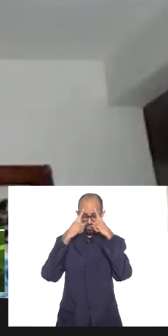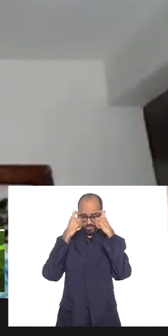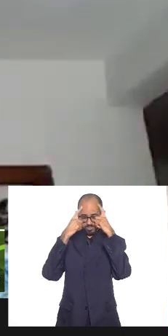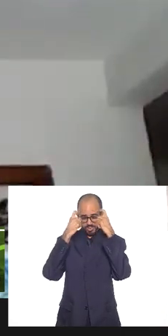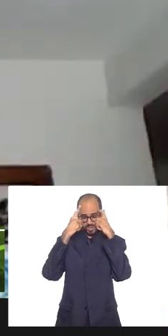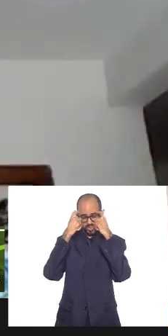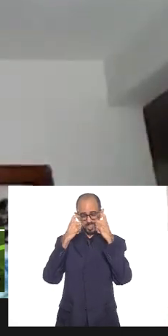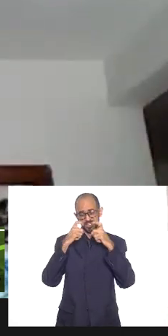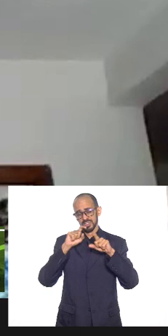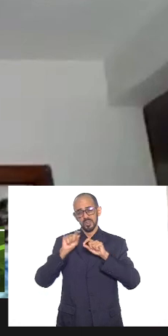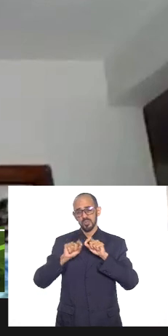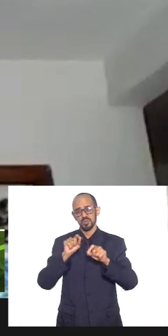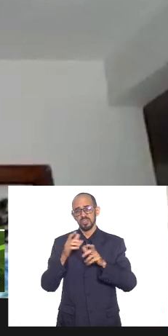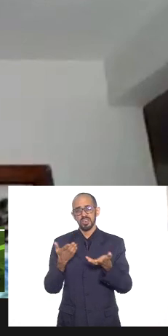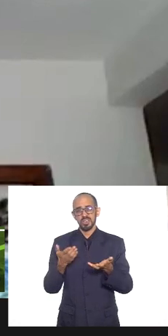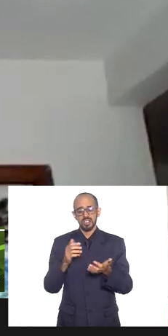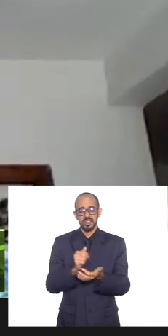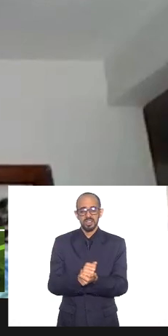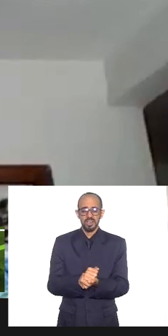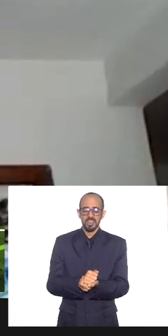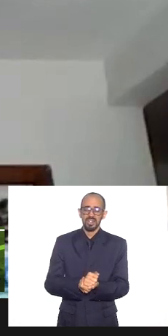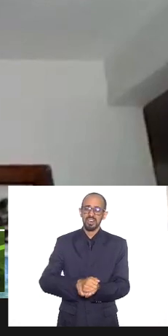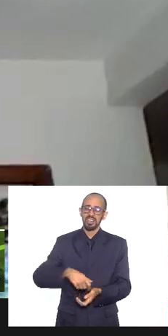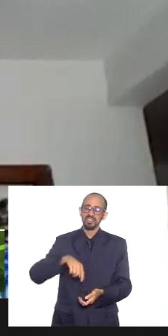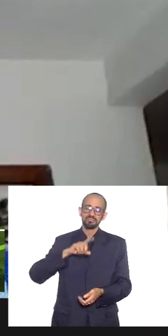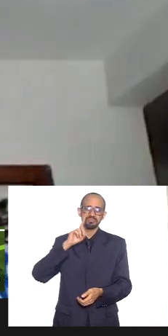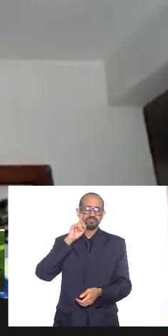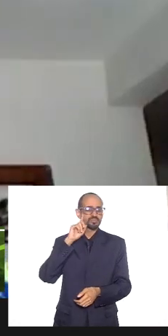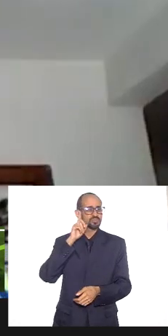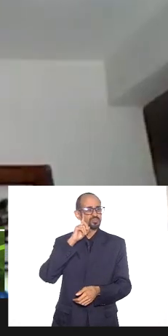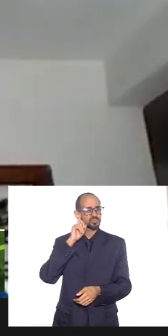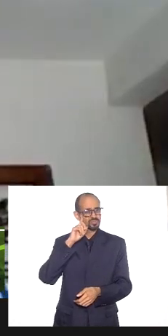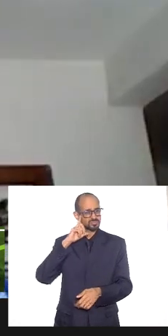é rotineirizada